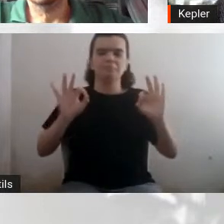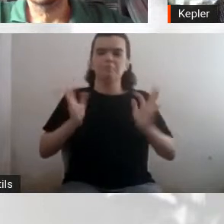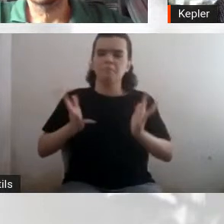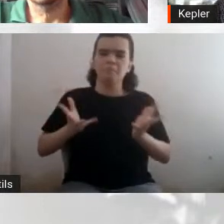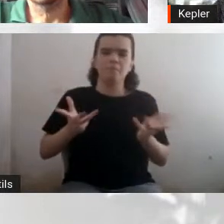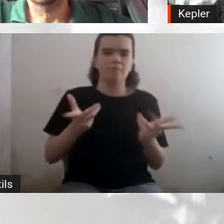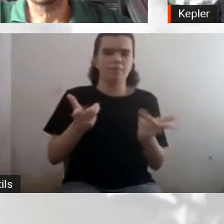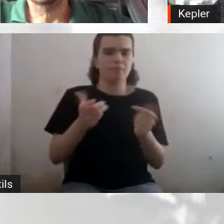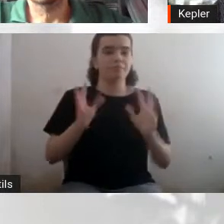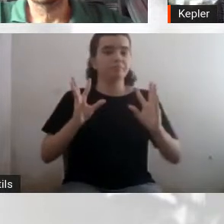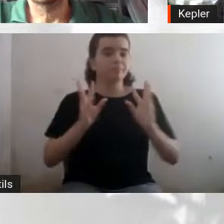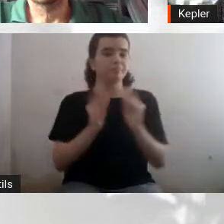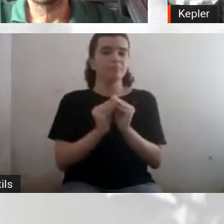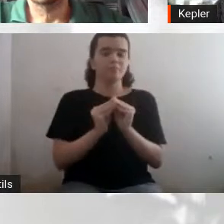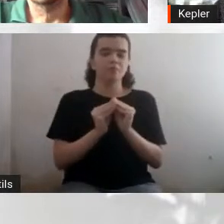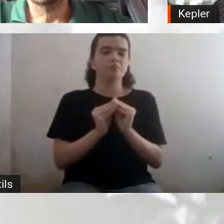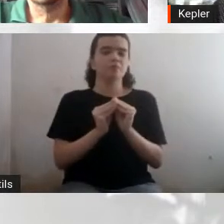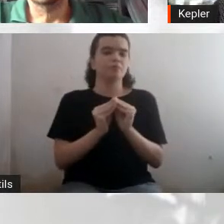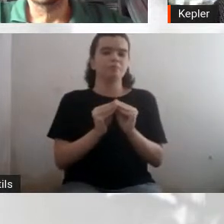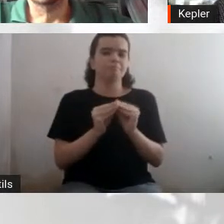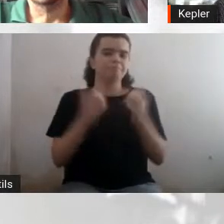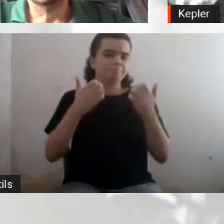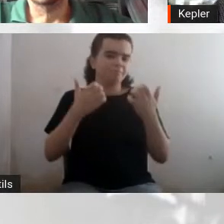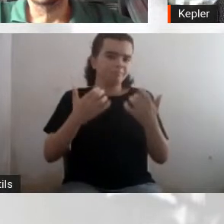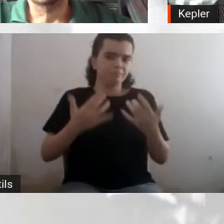queria dizer e